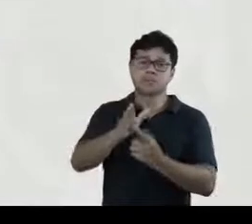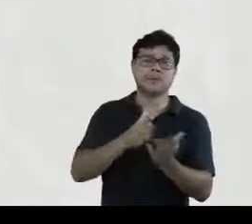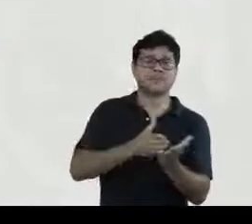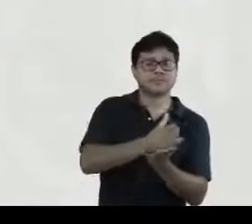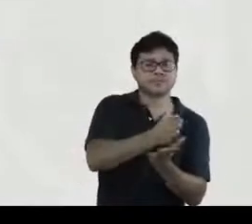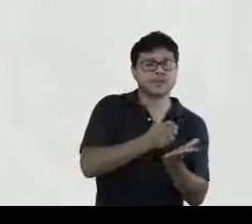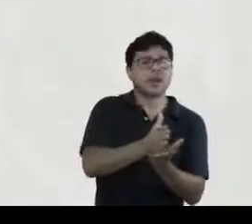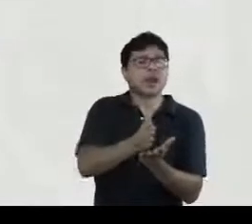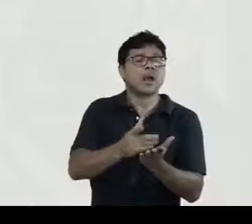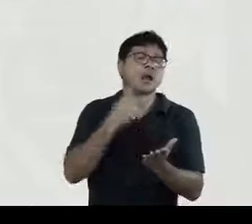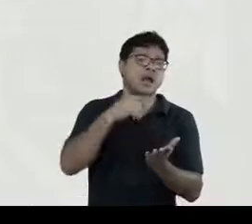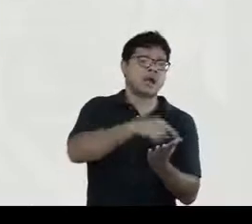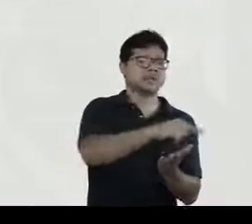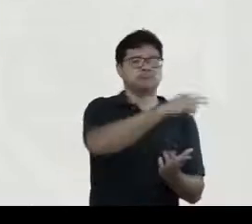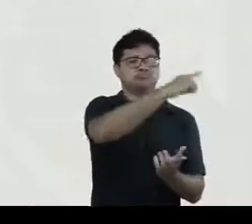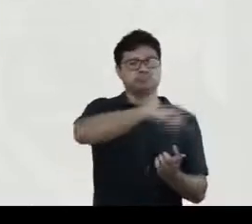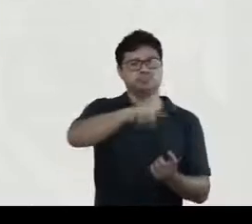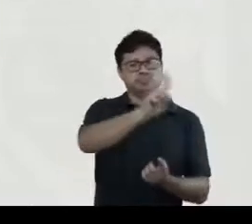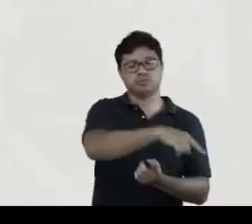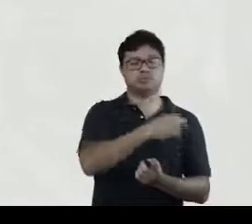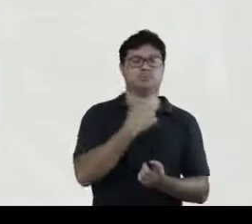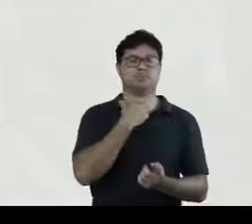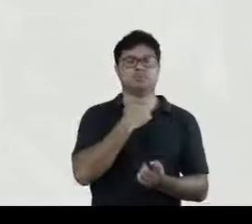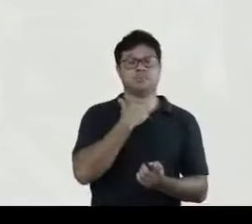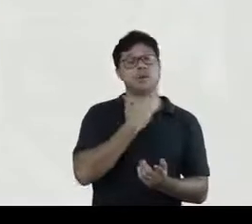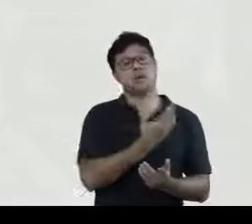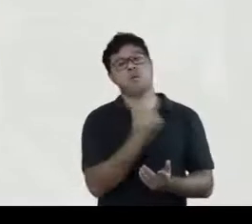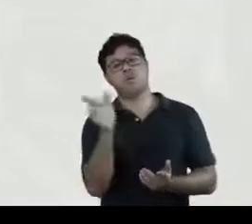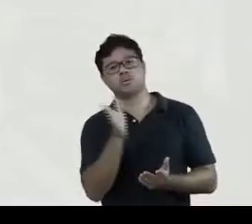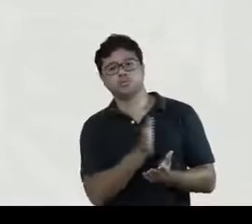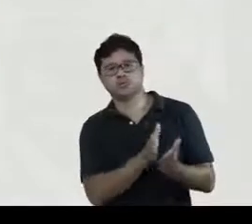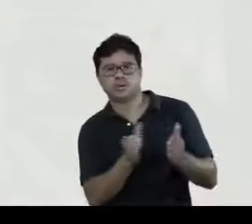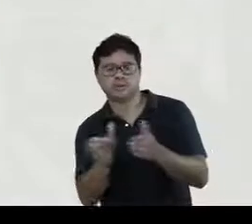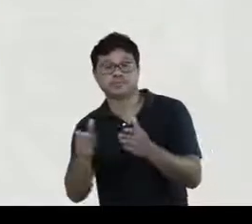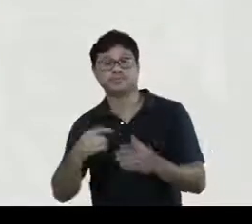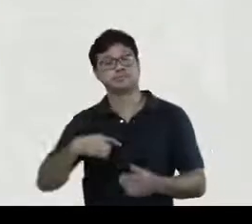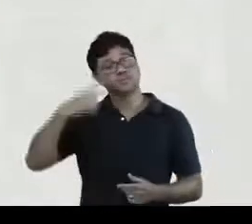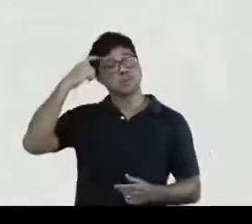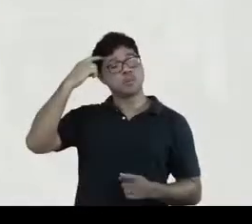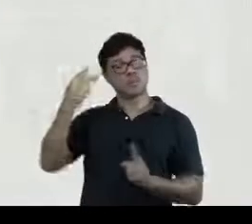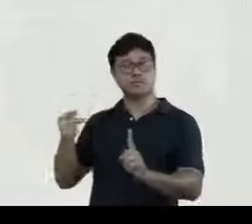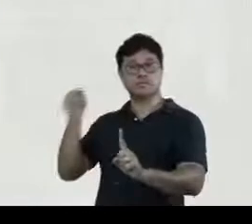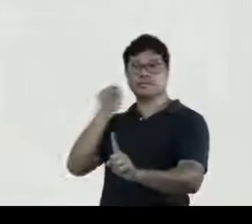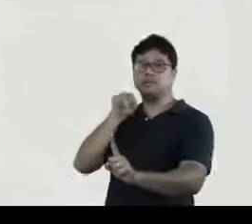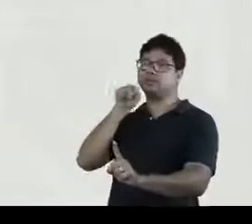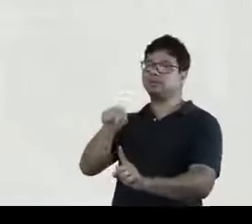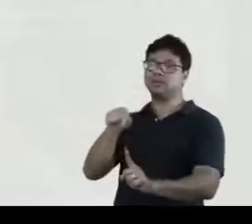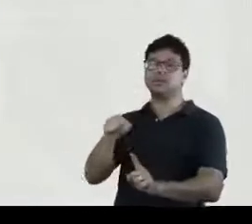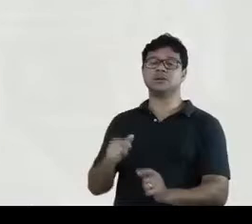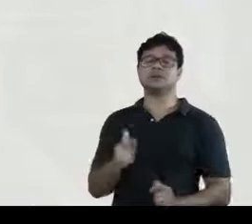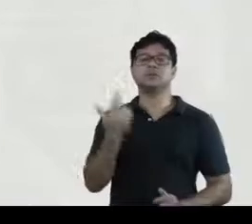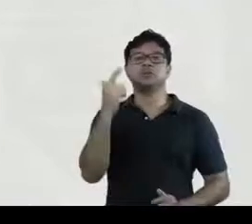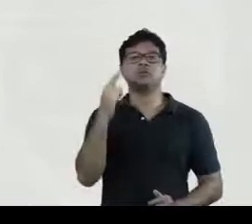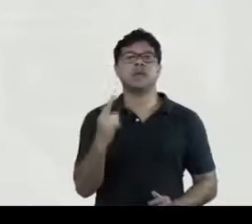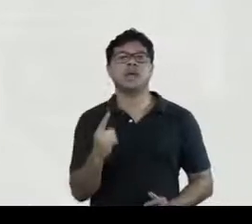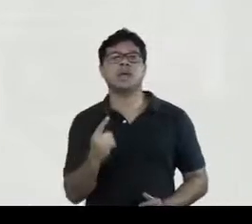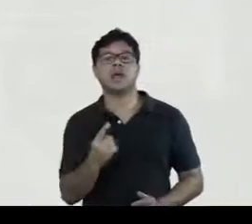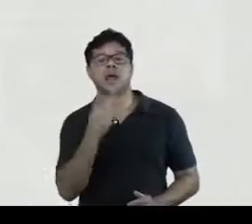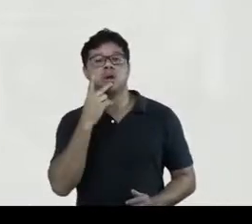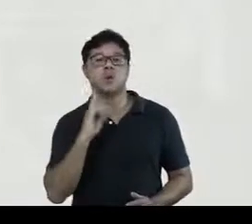caminhos que não devem ser seguidos então eu pensaria nessa perspectiva não existe um